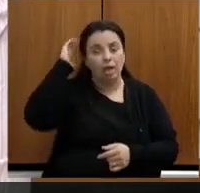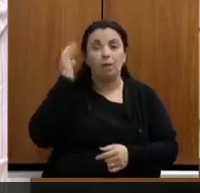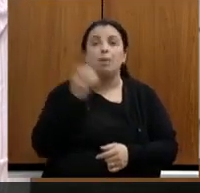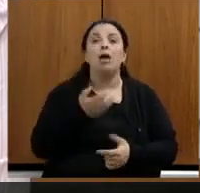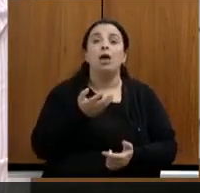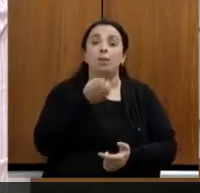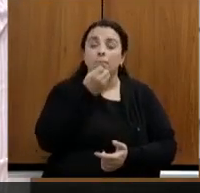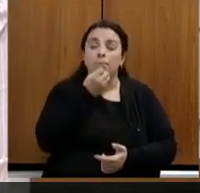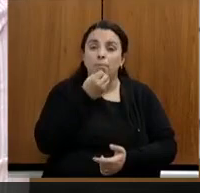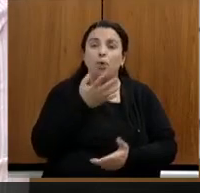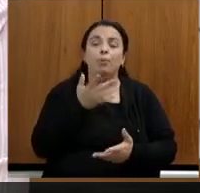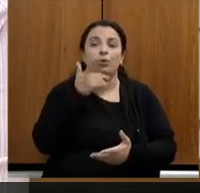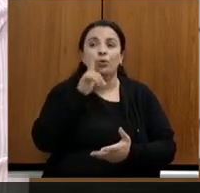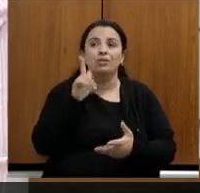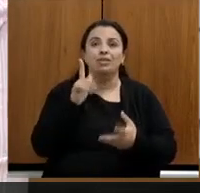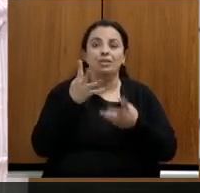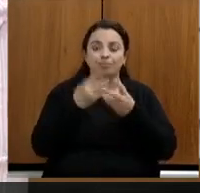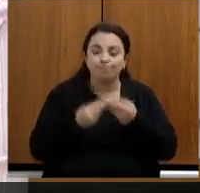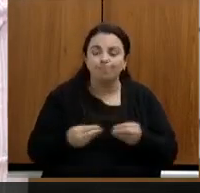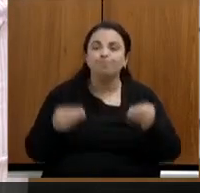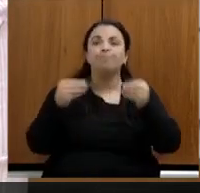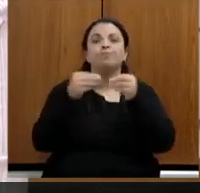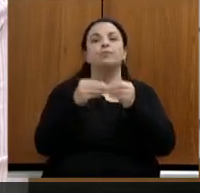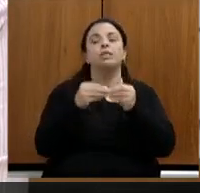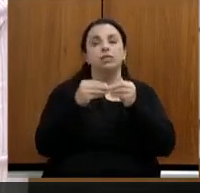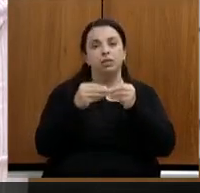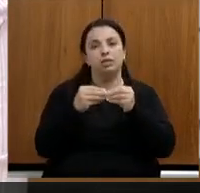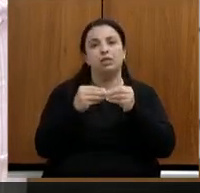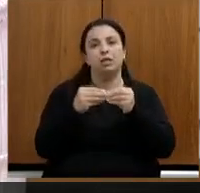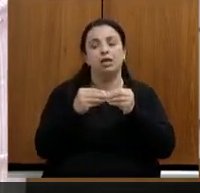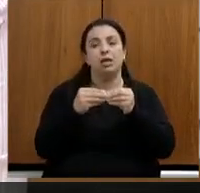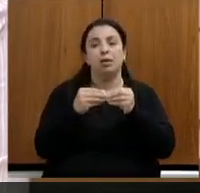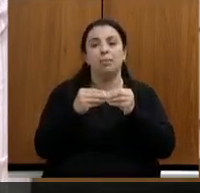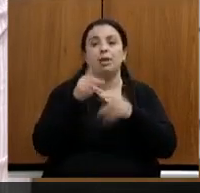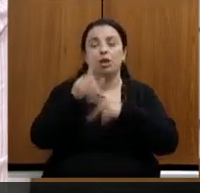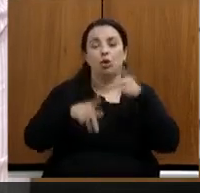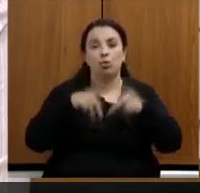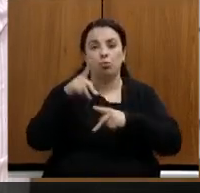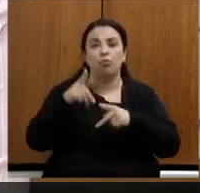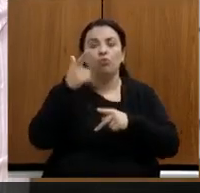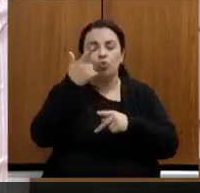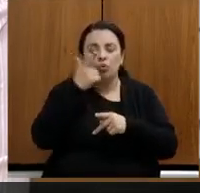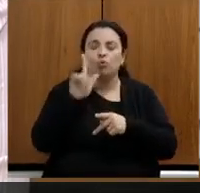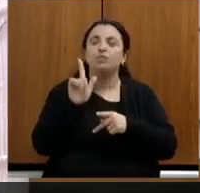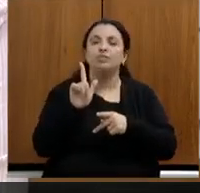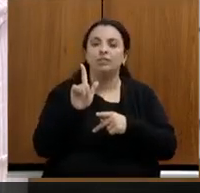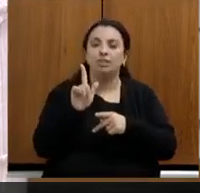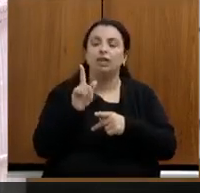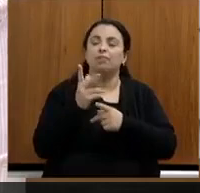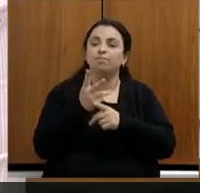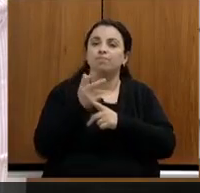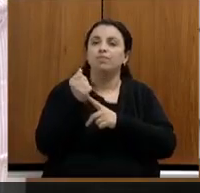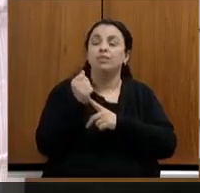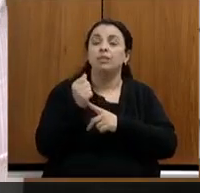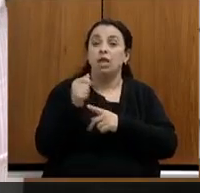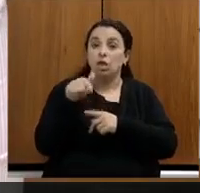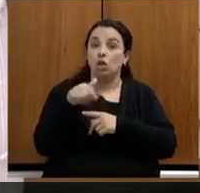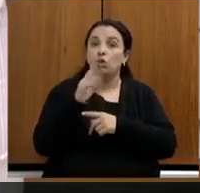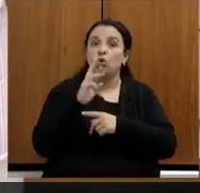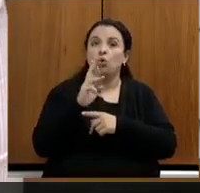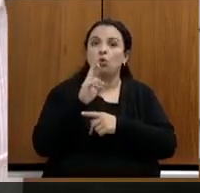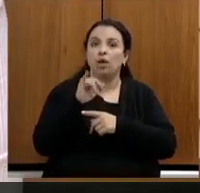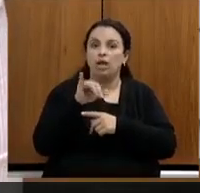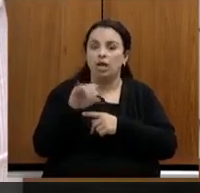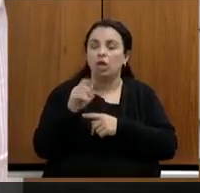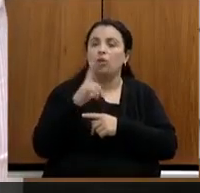foi feito no passado e recuperar de forma que nós sejamos realmente atingidos e tenhamos a recuperação do nosso rio que é a nossa vida